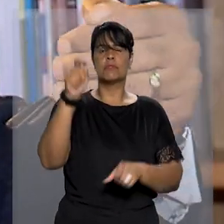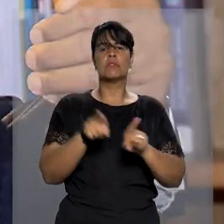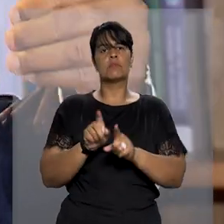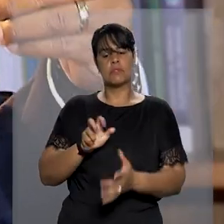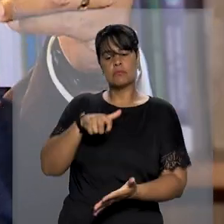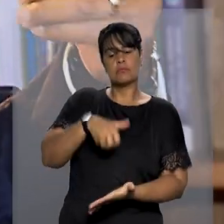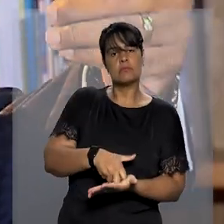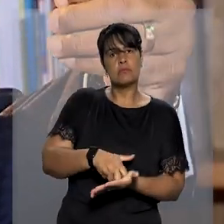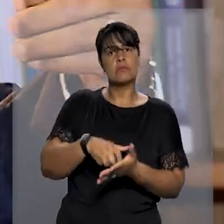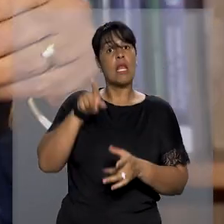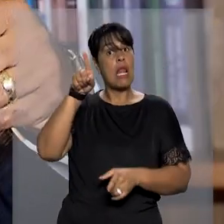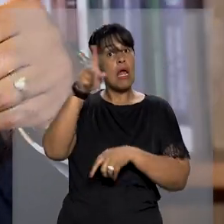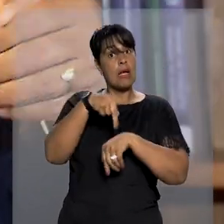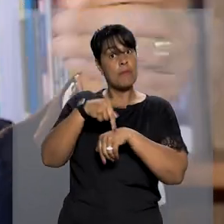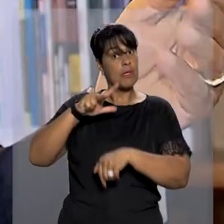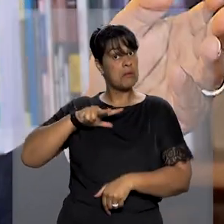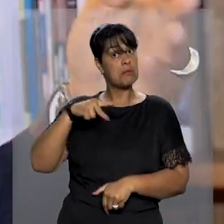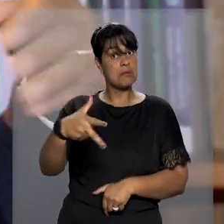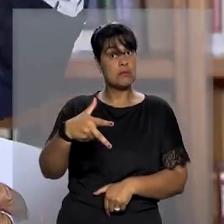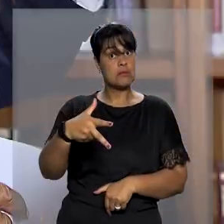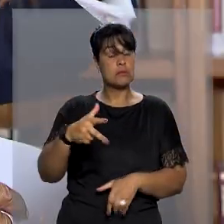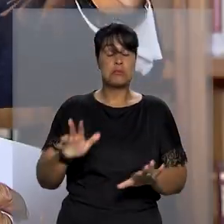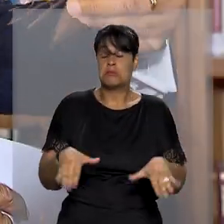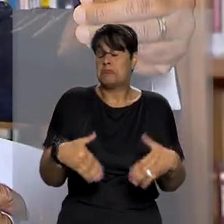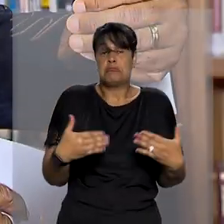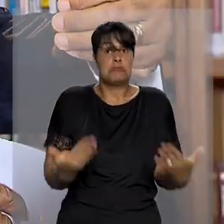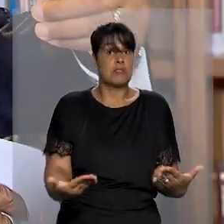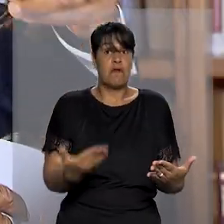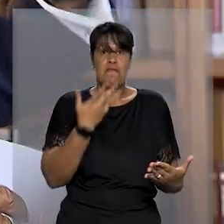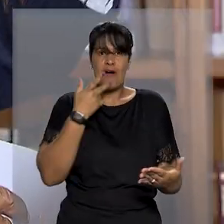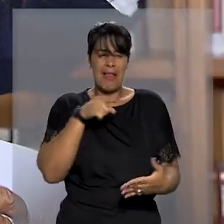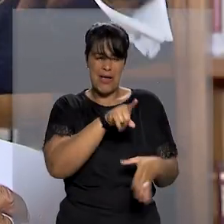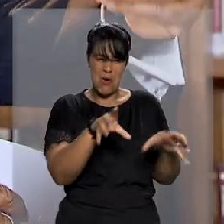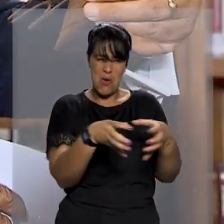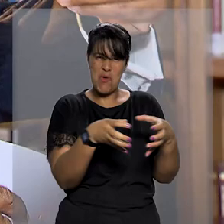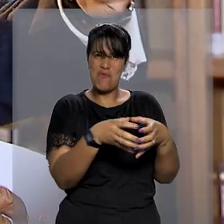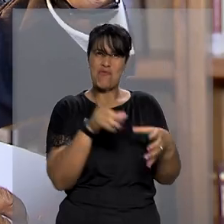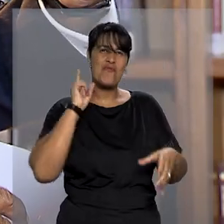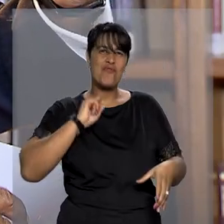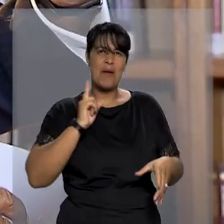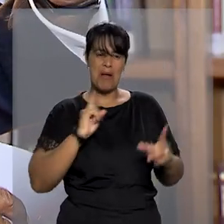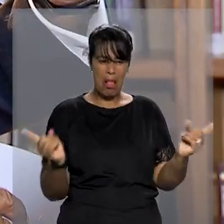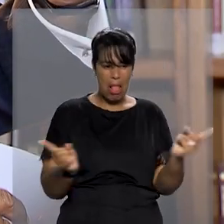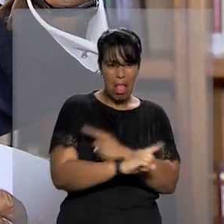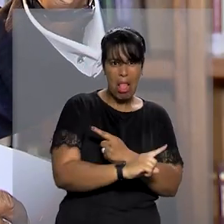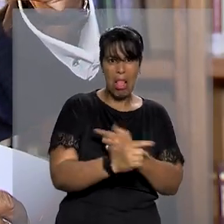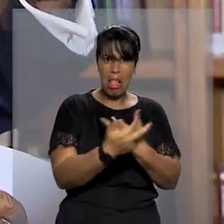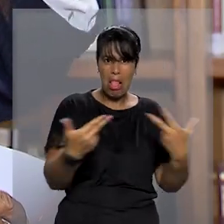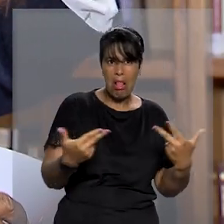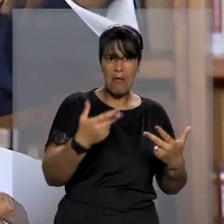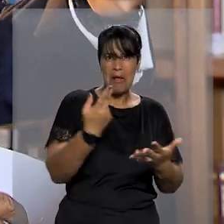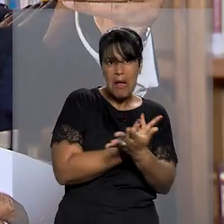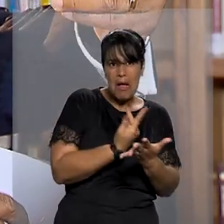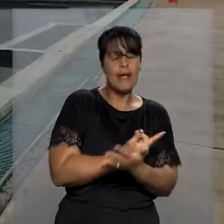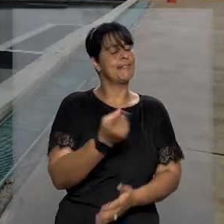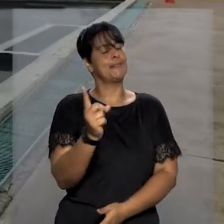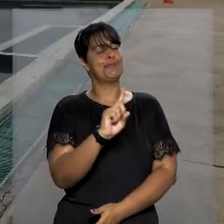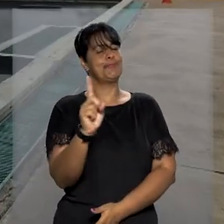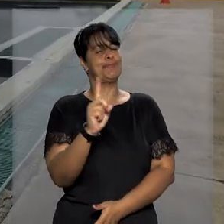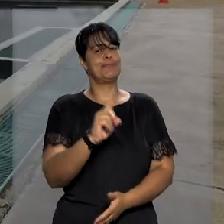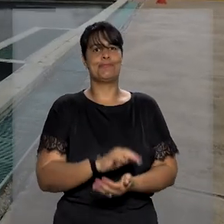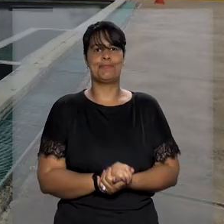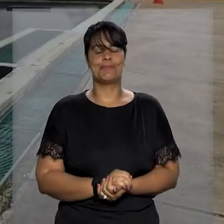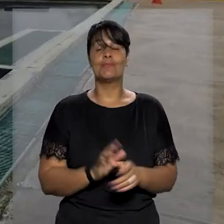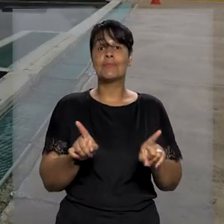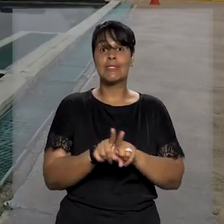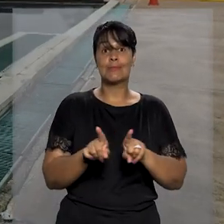Sentença Arbitral Estrangeira em Língua Portuguesa, sendo incontroverso que o clube foi citado de forma regular. Além